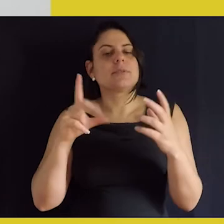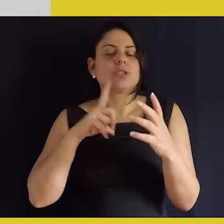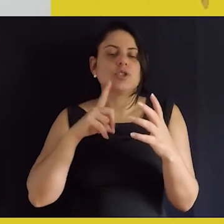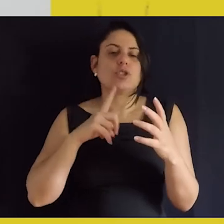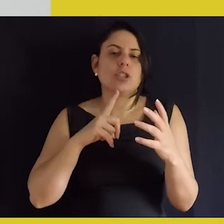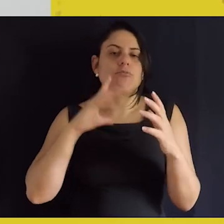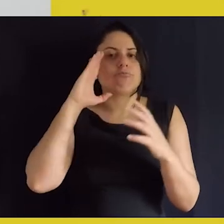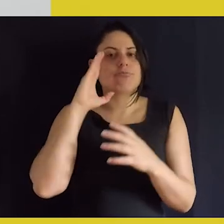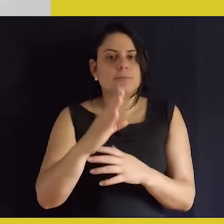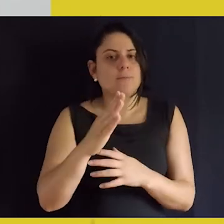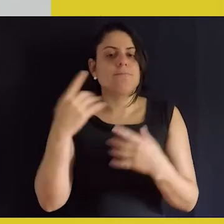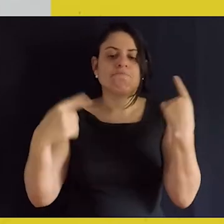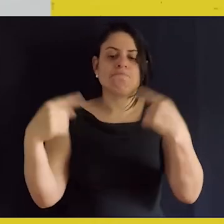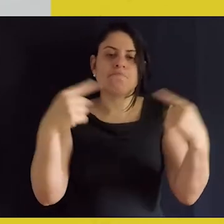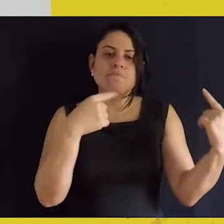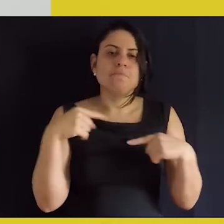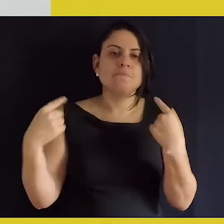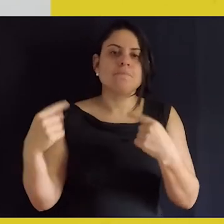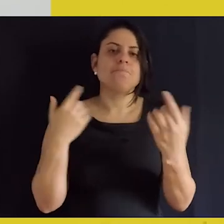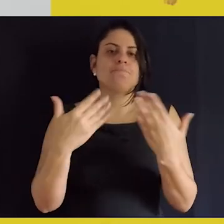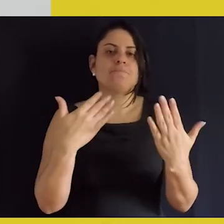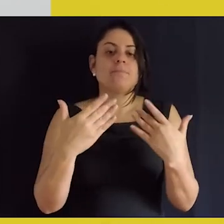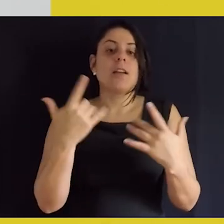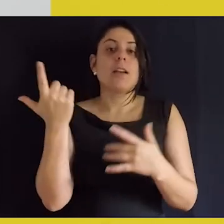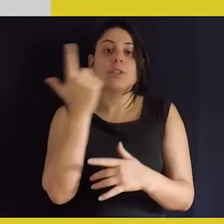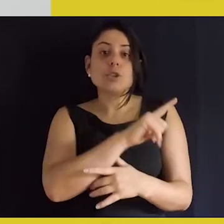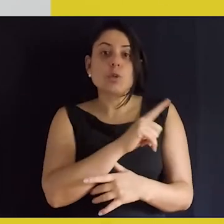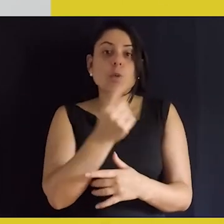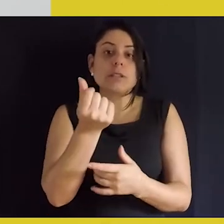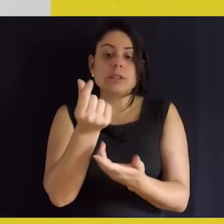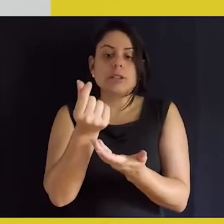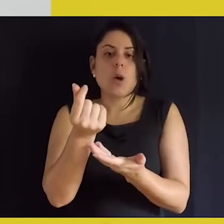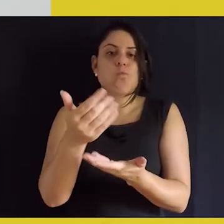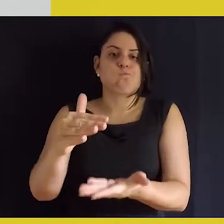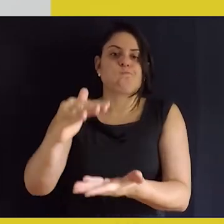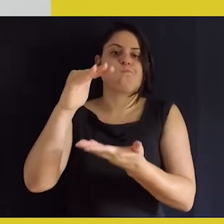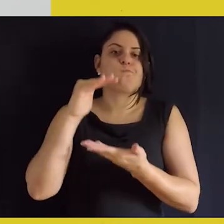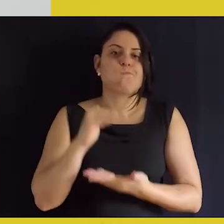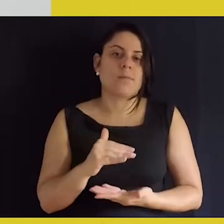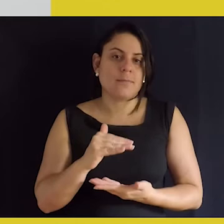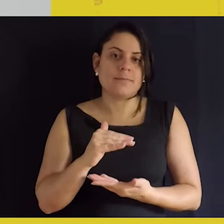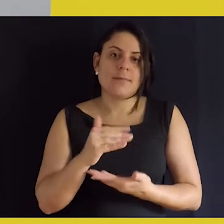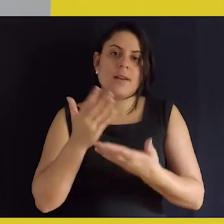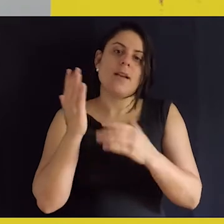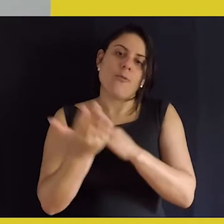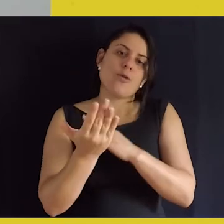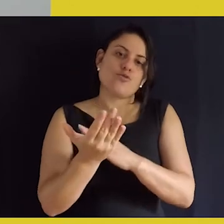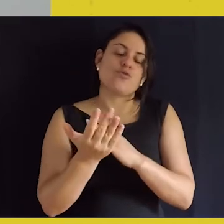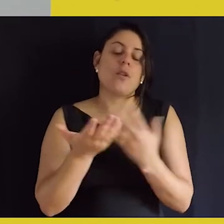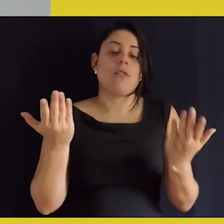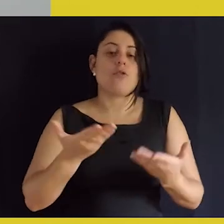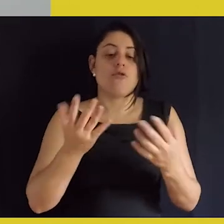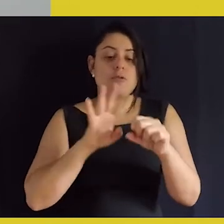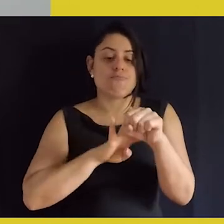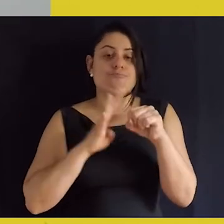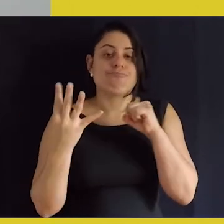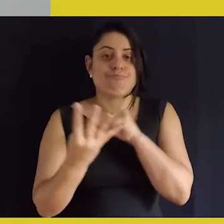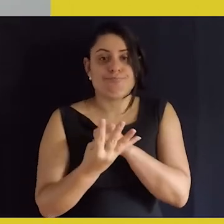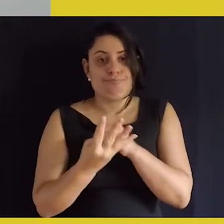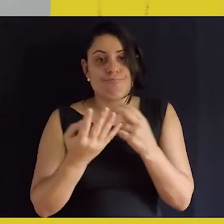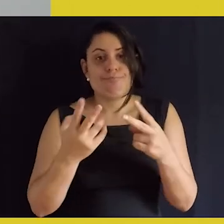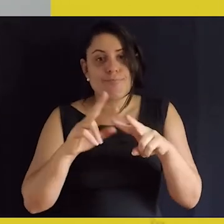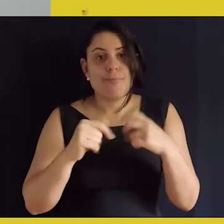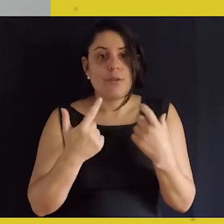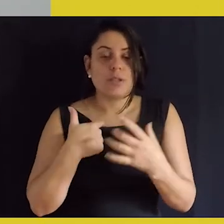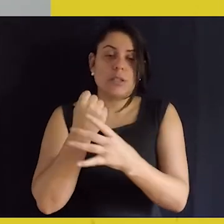feiras temáticas, onde a gente conseguia arrecadar dinheiro para casa. Agora, com a pandemia,